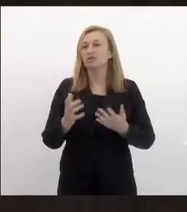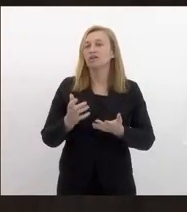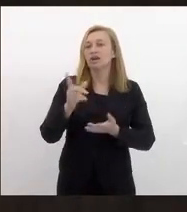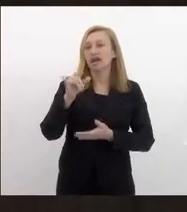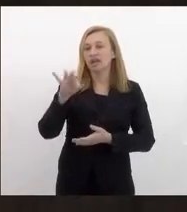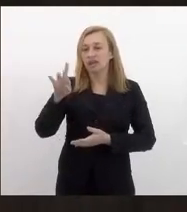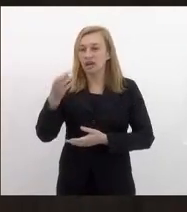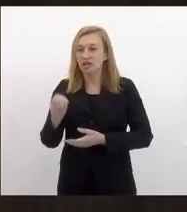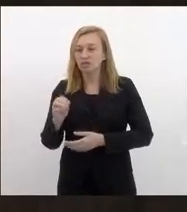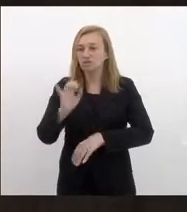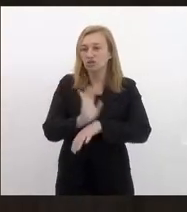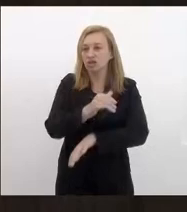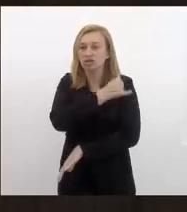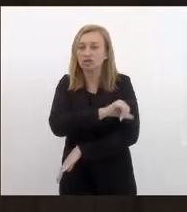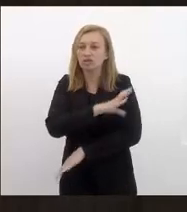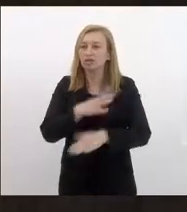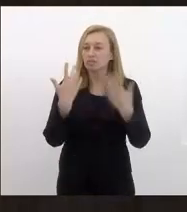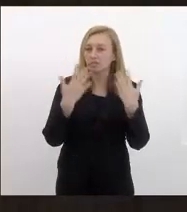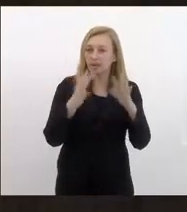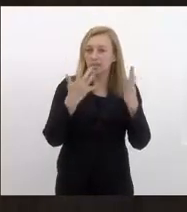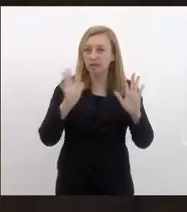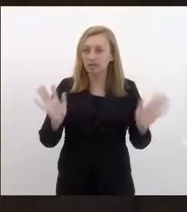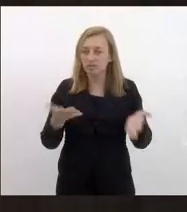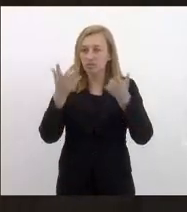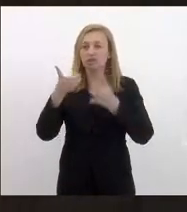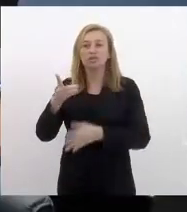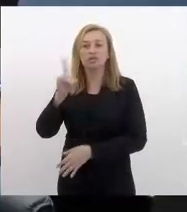saudações da Betilira parabéns Dionísio pela iniciativa